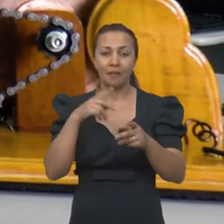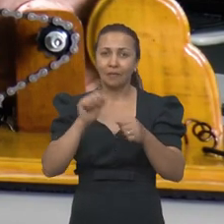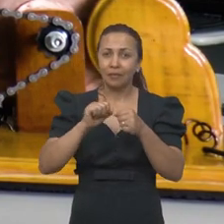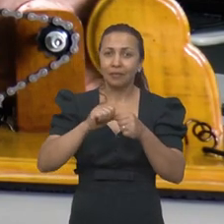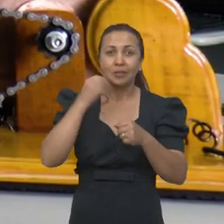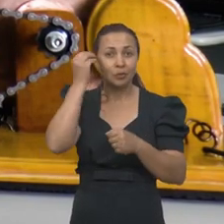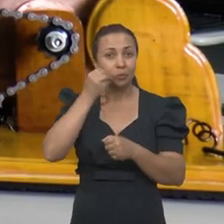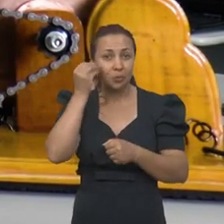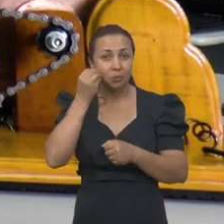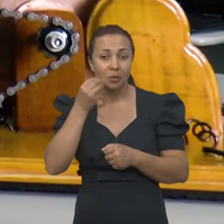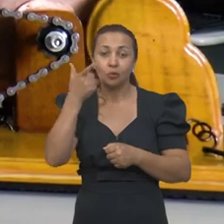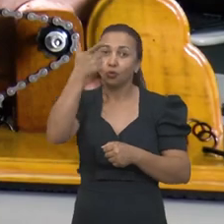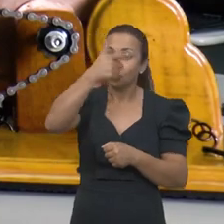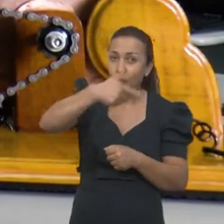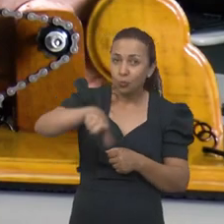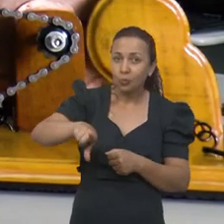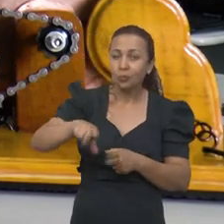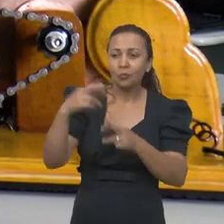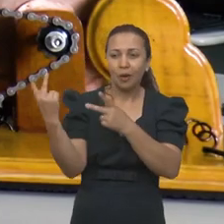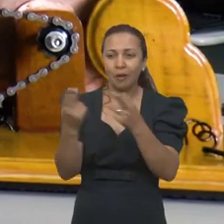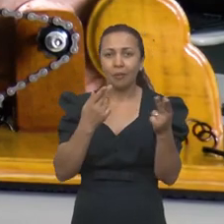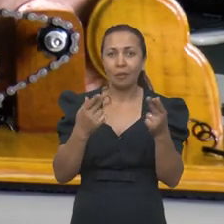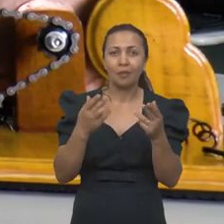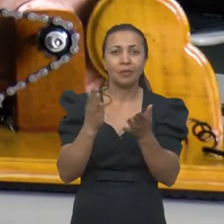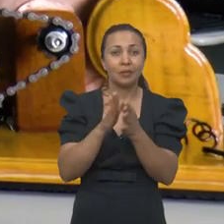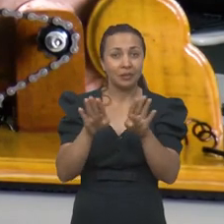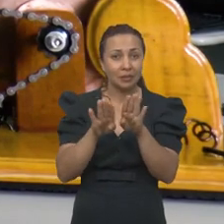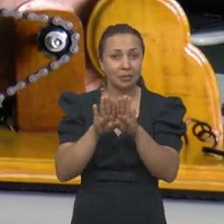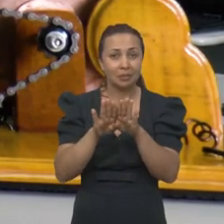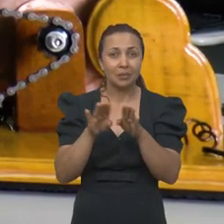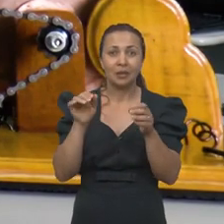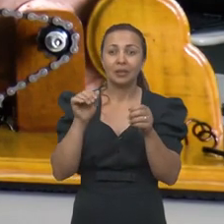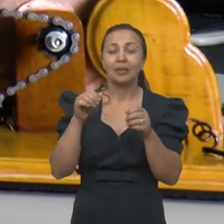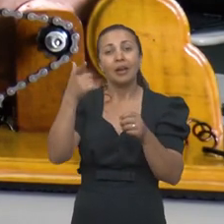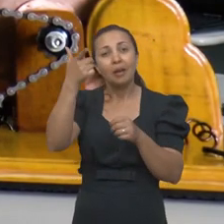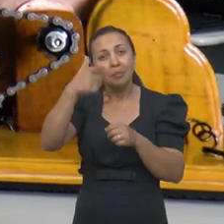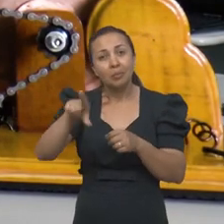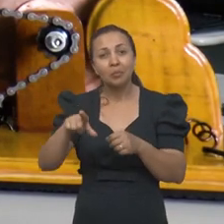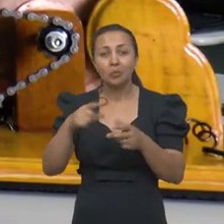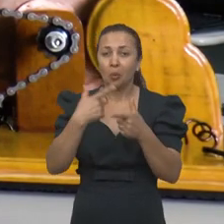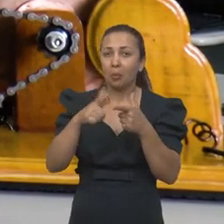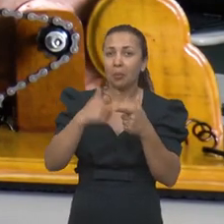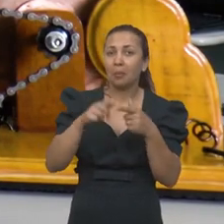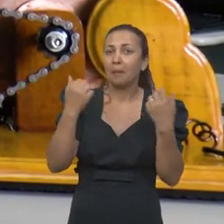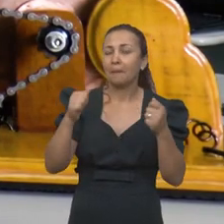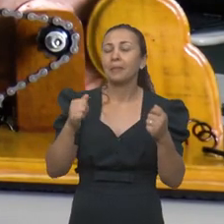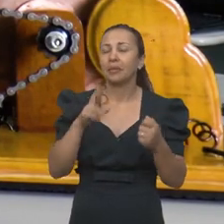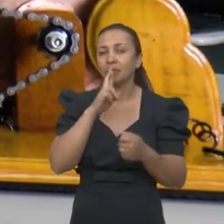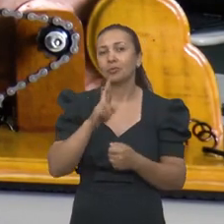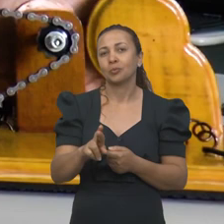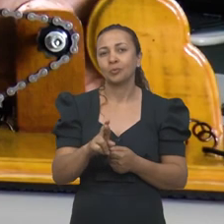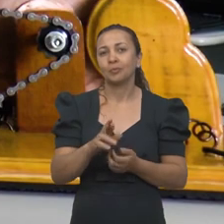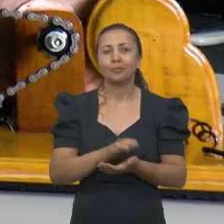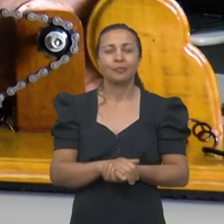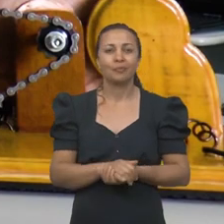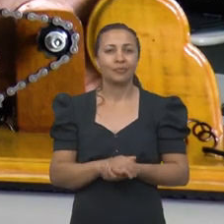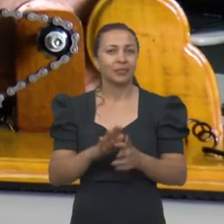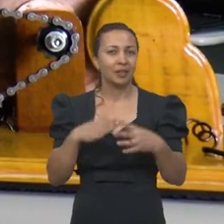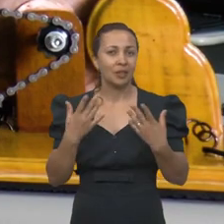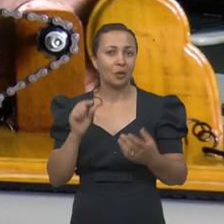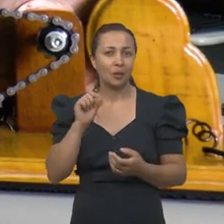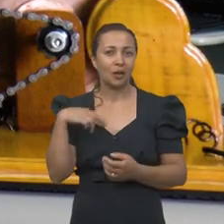reproduzir o experimento que ele fez e de alguma forma reproduzir o problema que ele tinha que resolver, né?